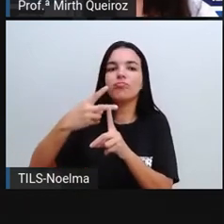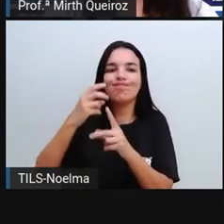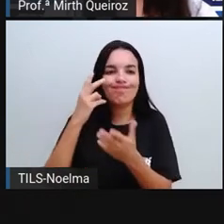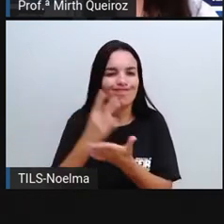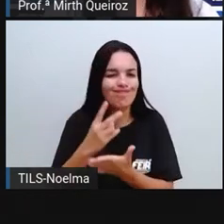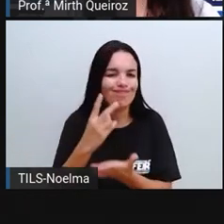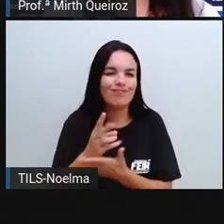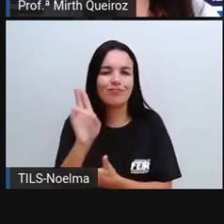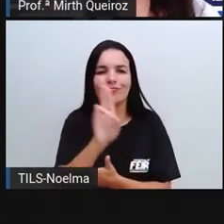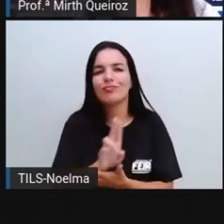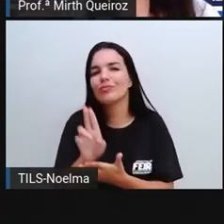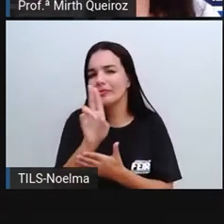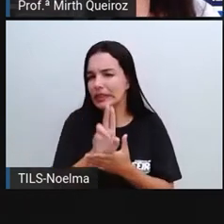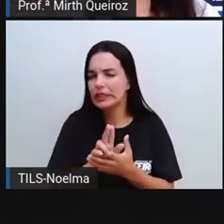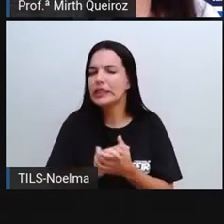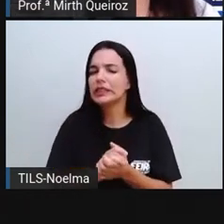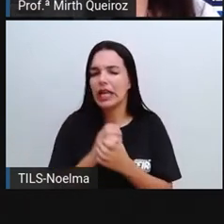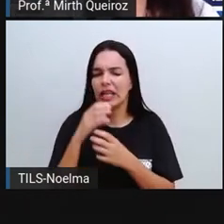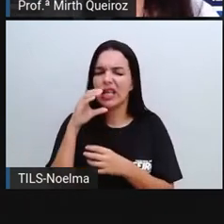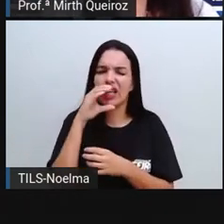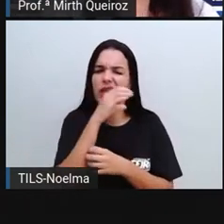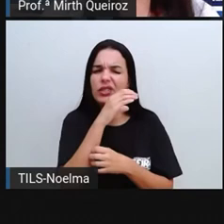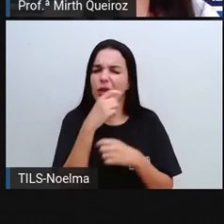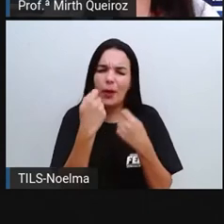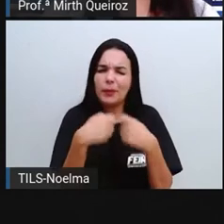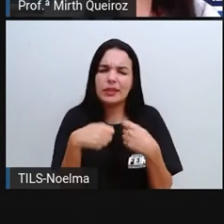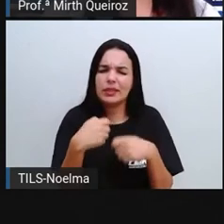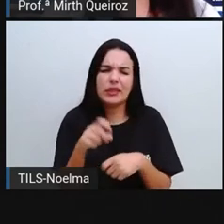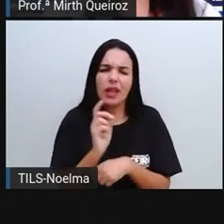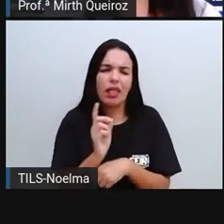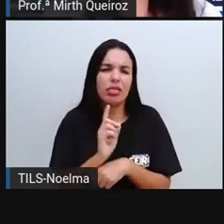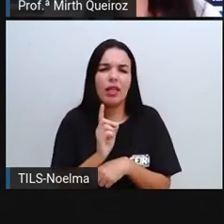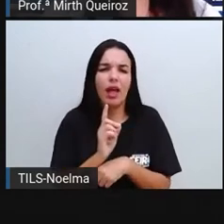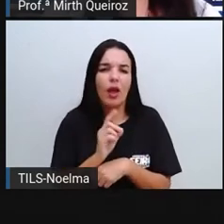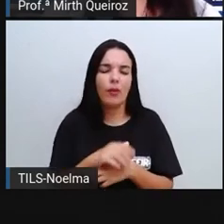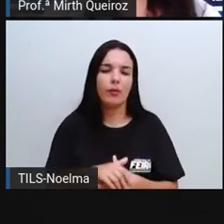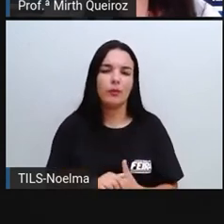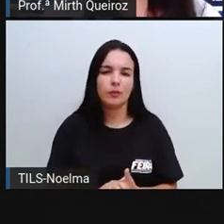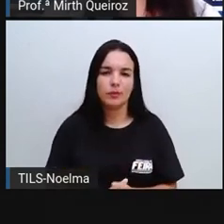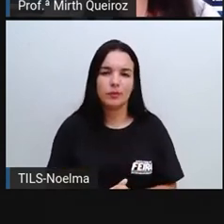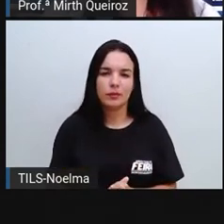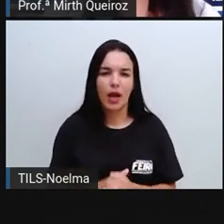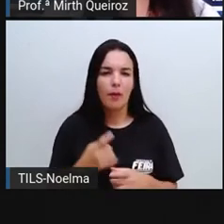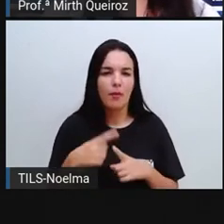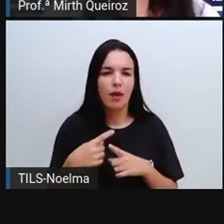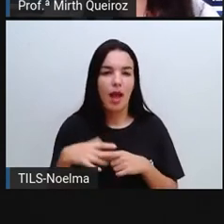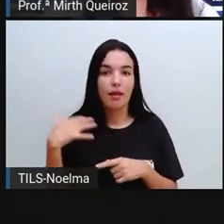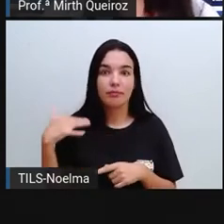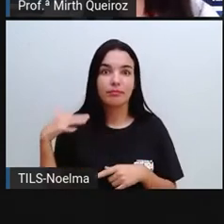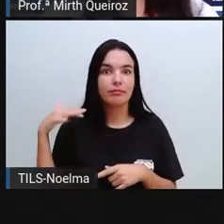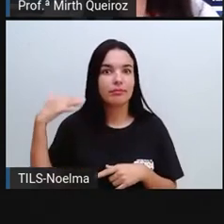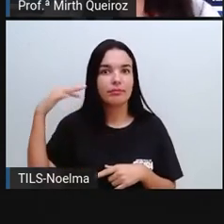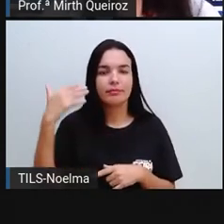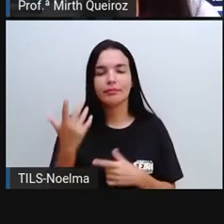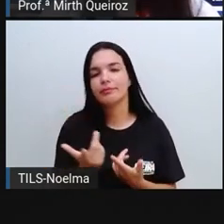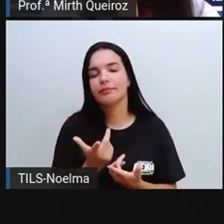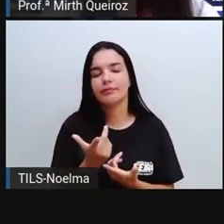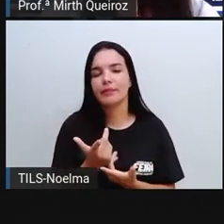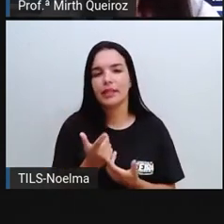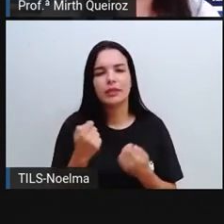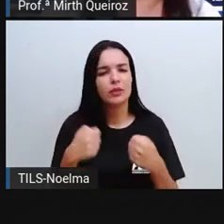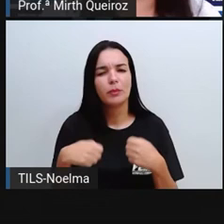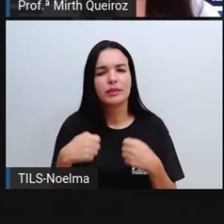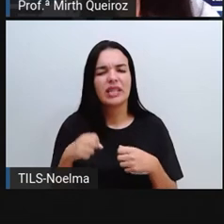costumam colocar, ativar lá no modo inverno, que é quando vai aquecer a água, Esquentar ali a água pra tomar banho. Então, se é